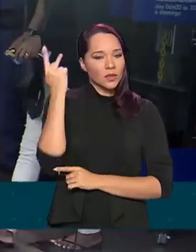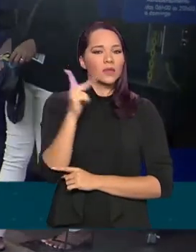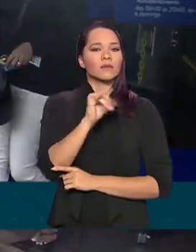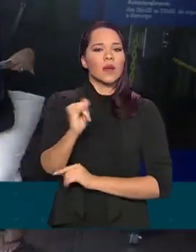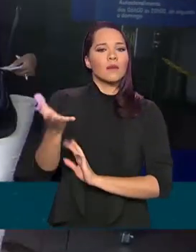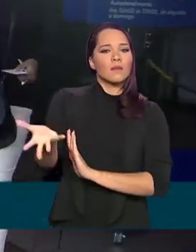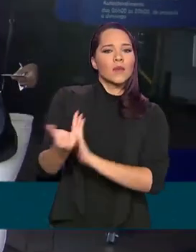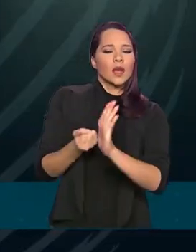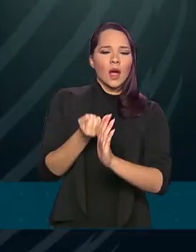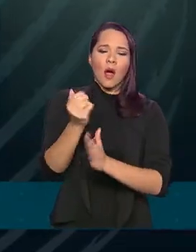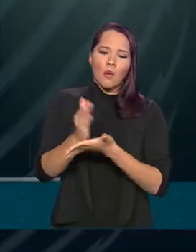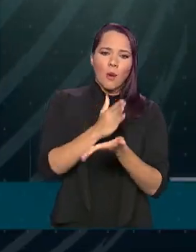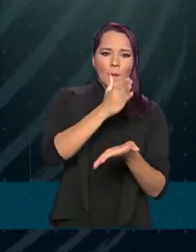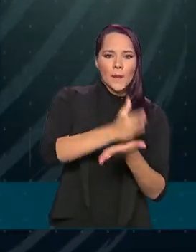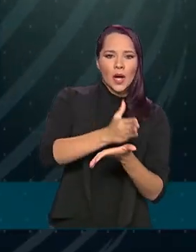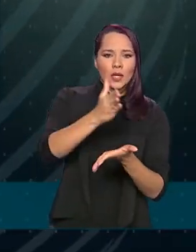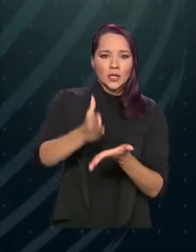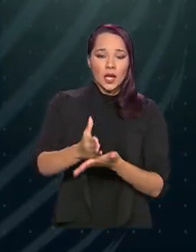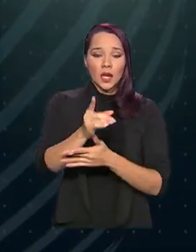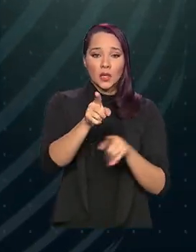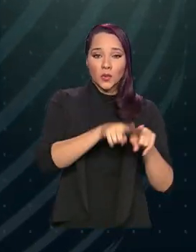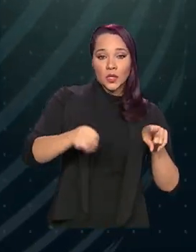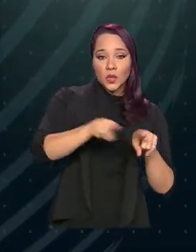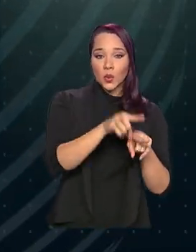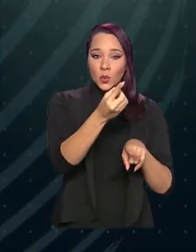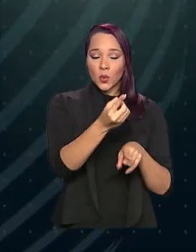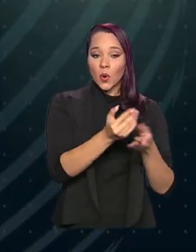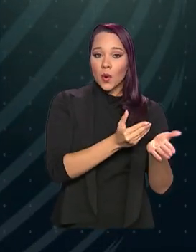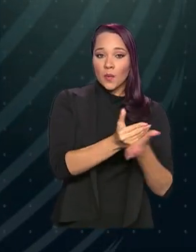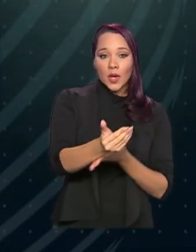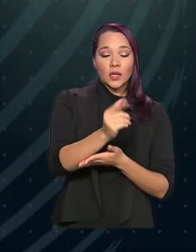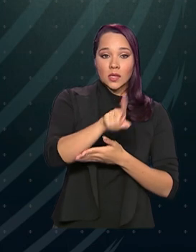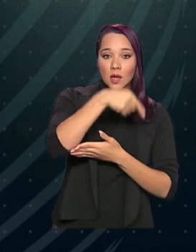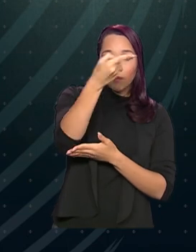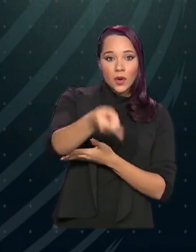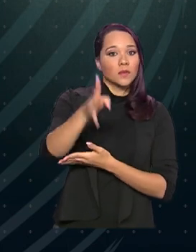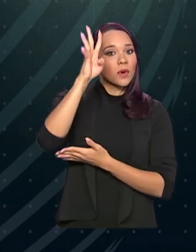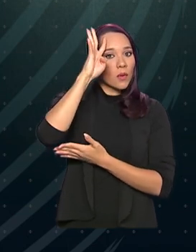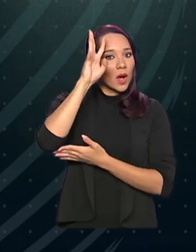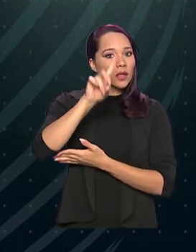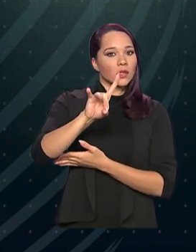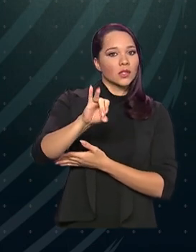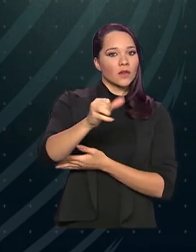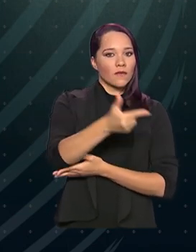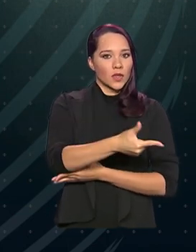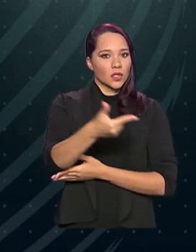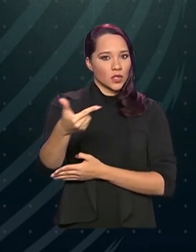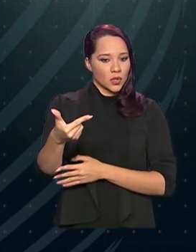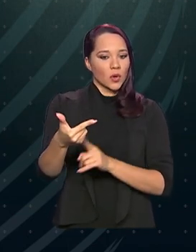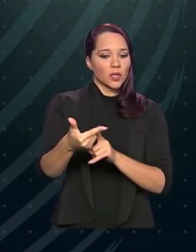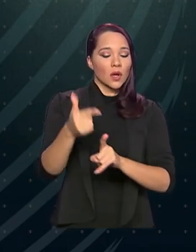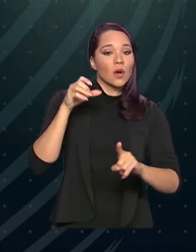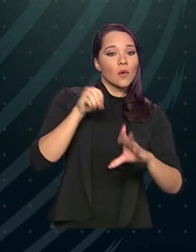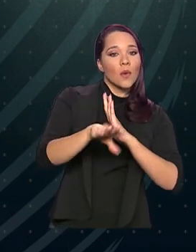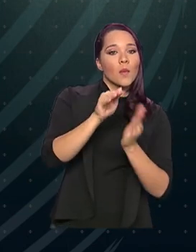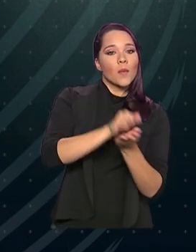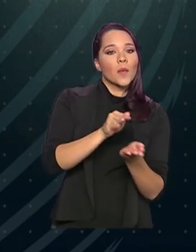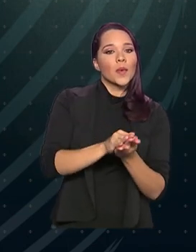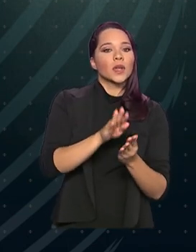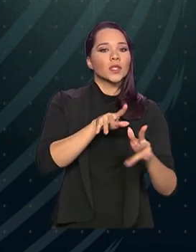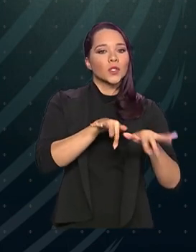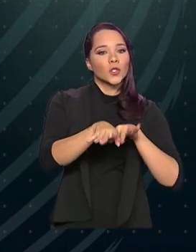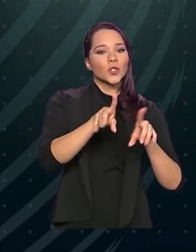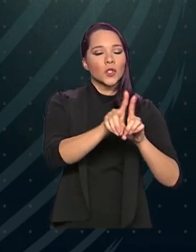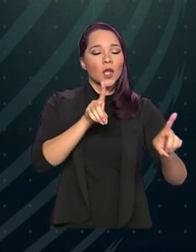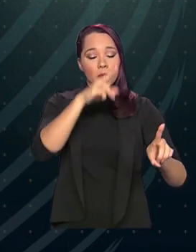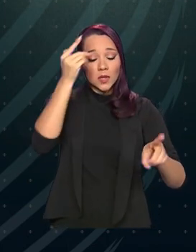receber alguma parcela no ciclo 1. Ele começa na próxima quarta-feira, 22 de julho, com o crédito na poupança digital para